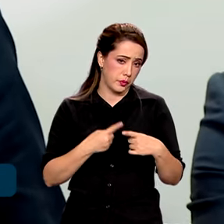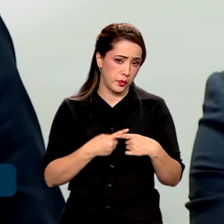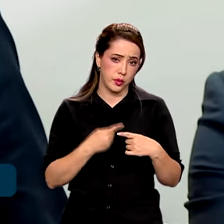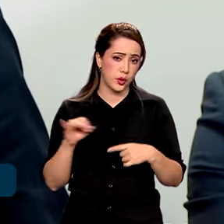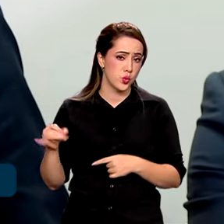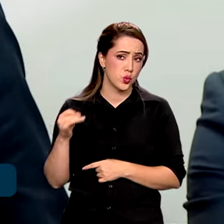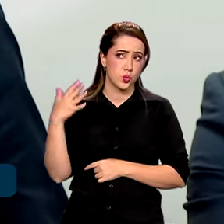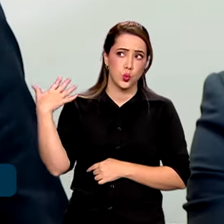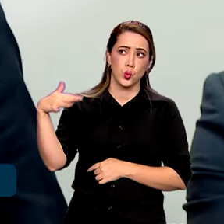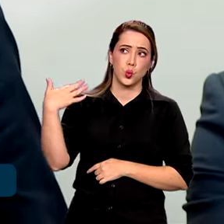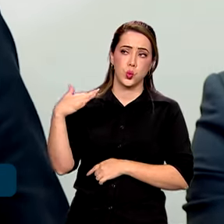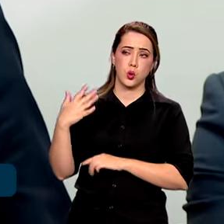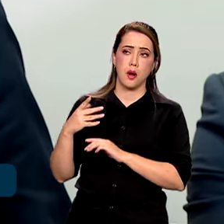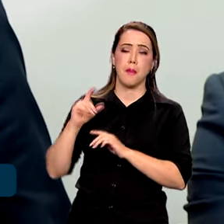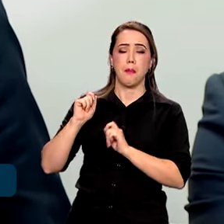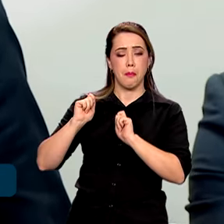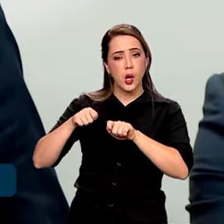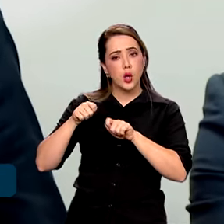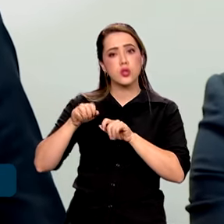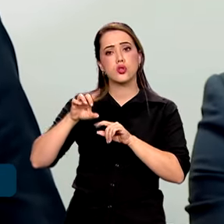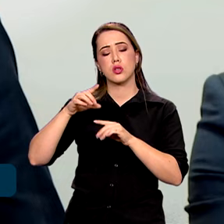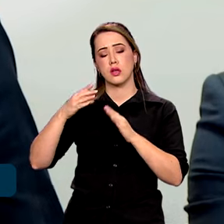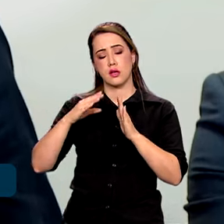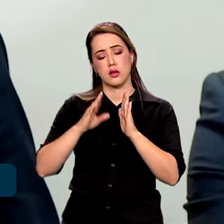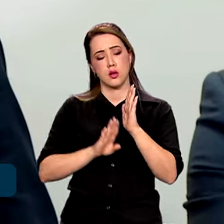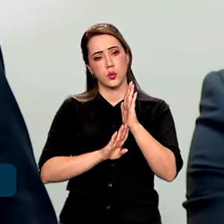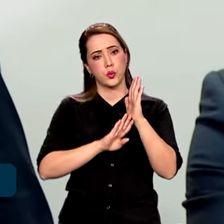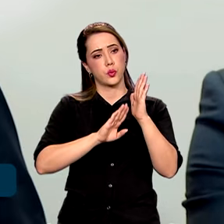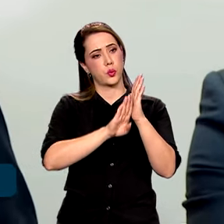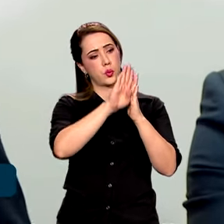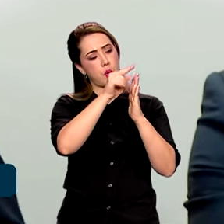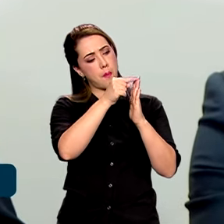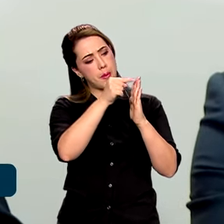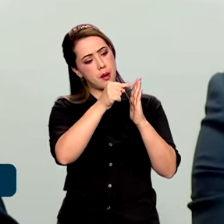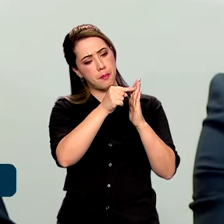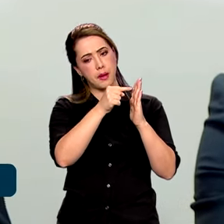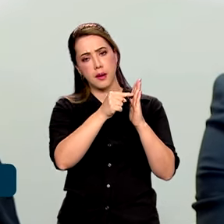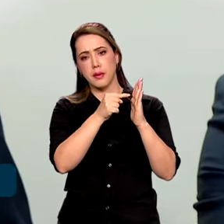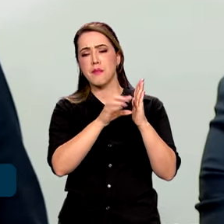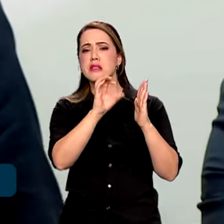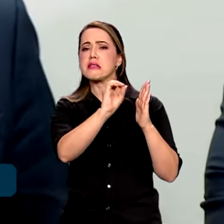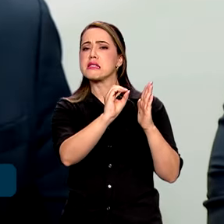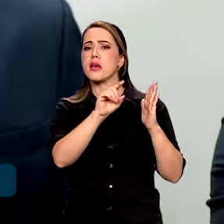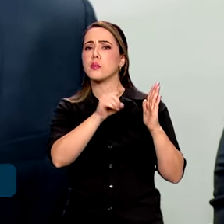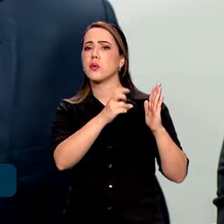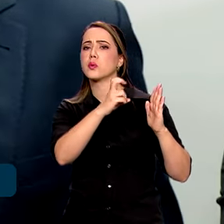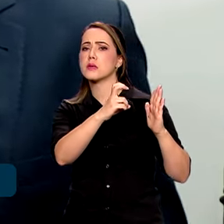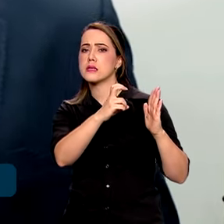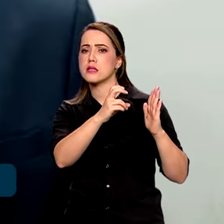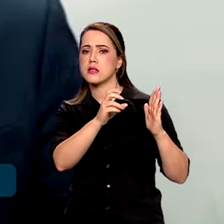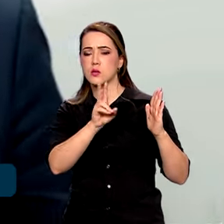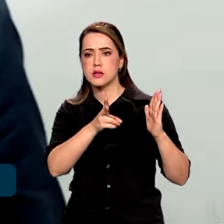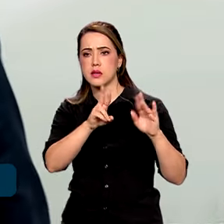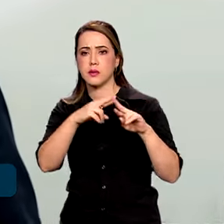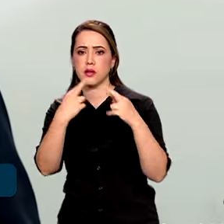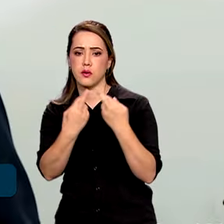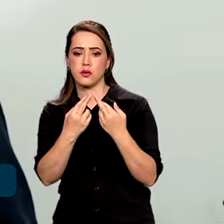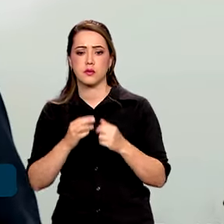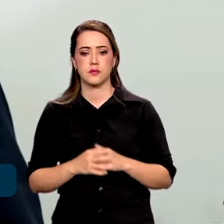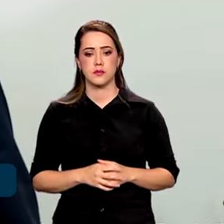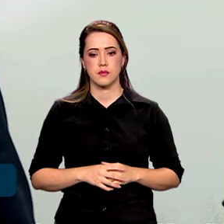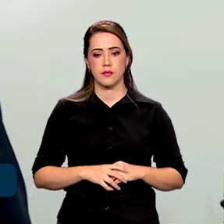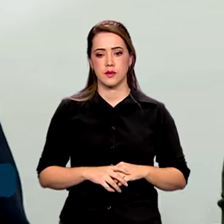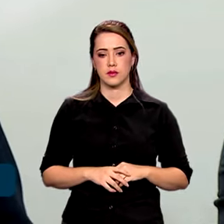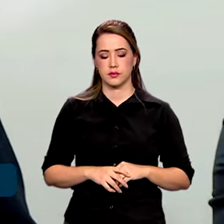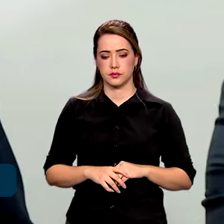seria considerado pelo próprio Banco Juros Neutro. Para a do não é o banco? Eu já disse, eu já